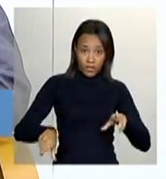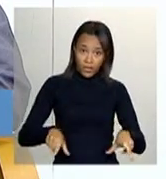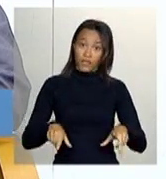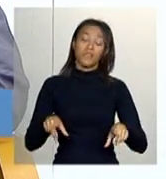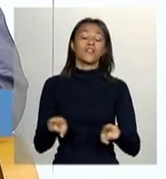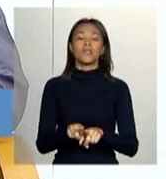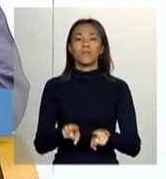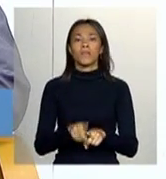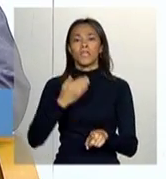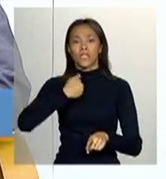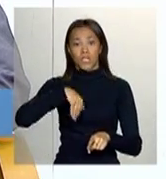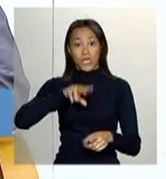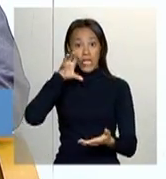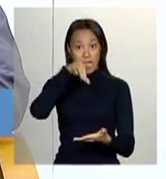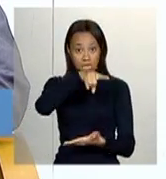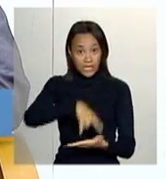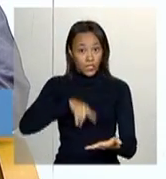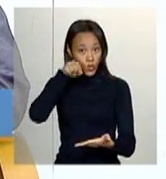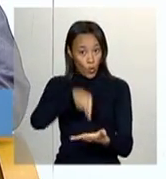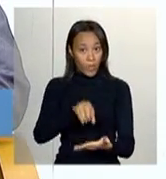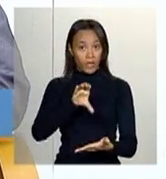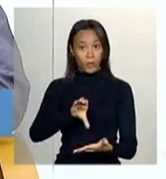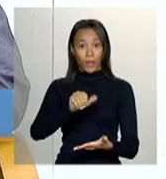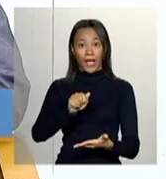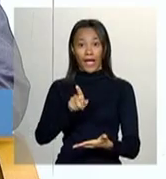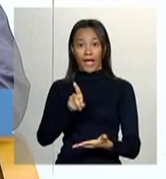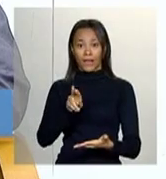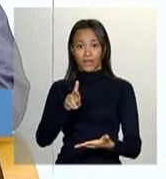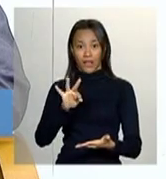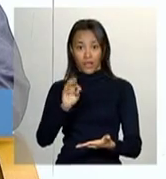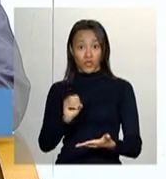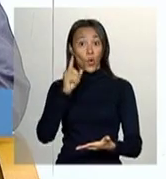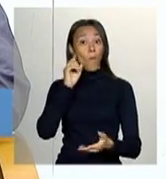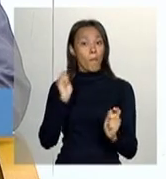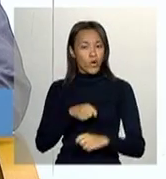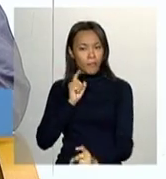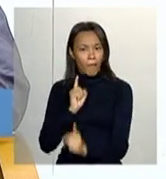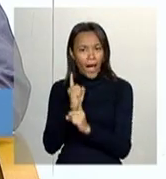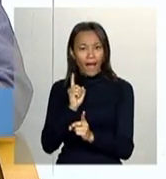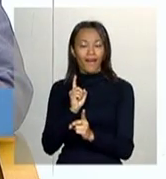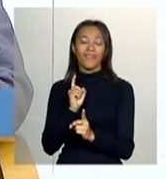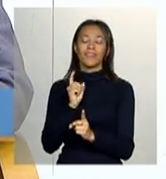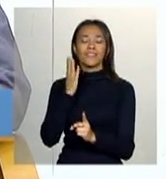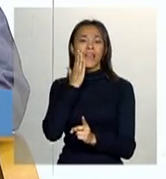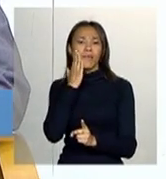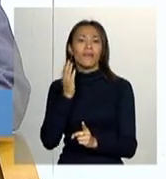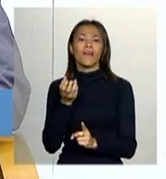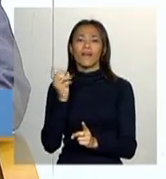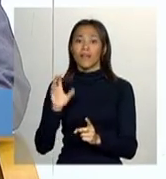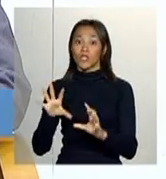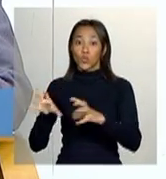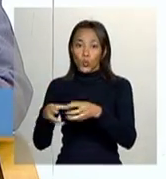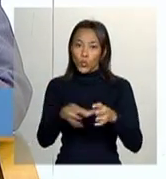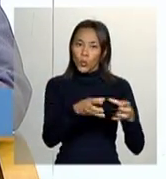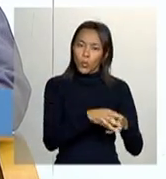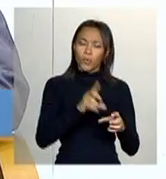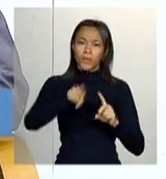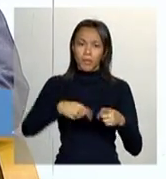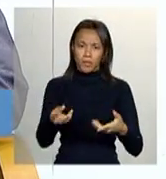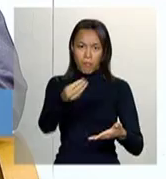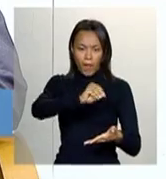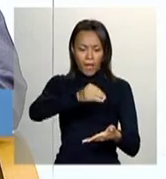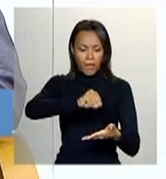perspectiva é que o cadastro consiga identificar essas populações, né? E aí você começa a traçar os perfis mais